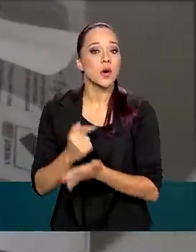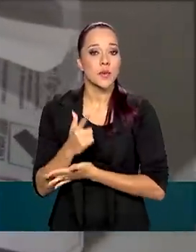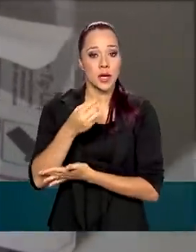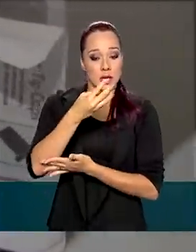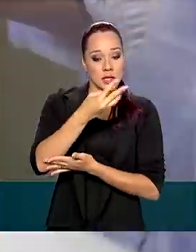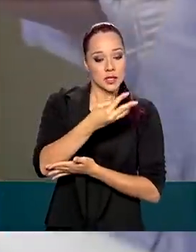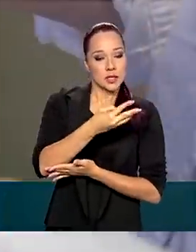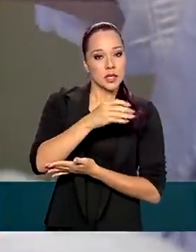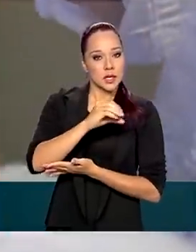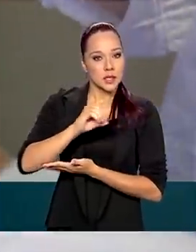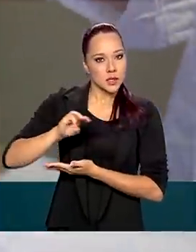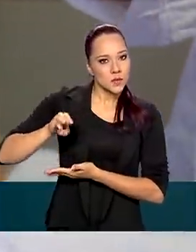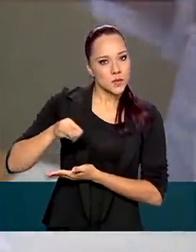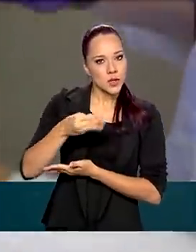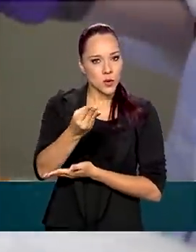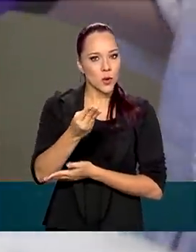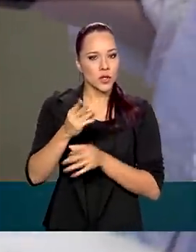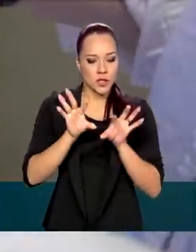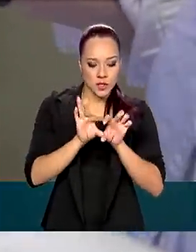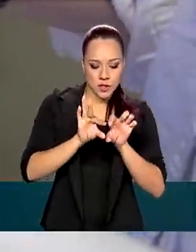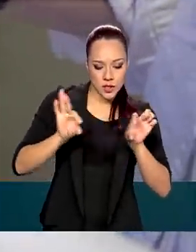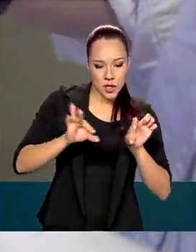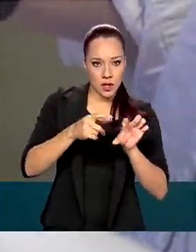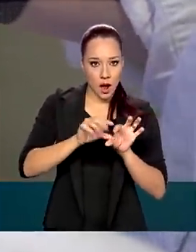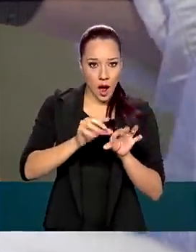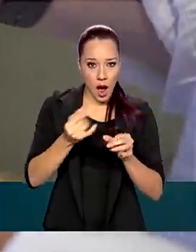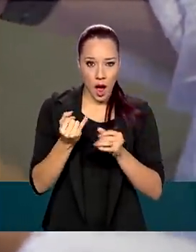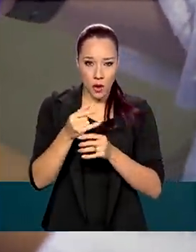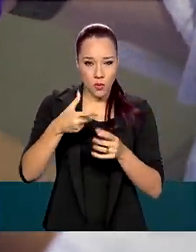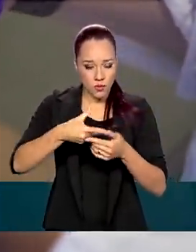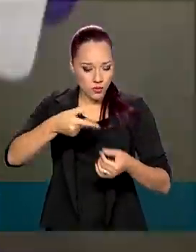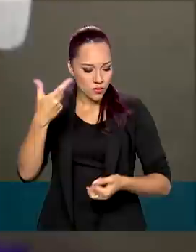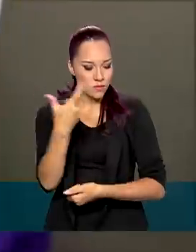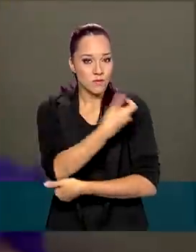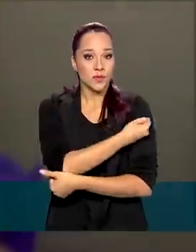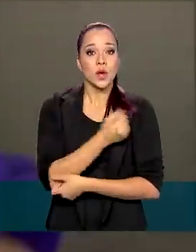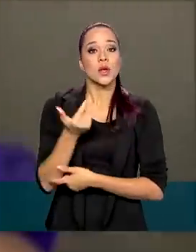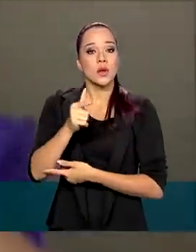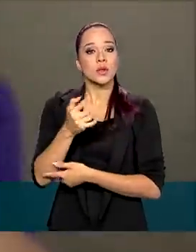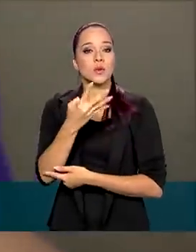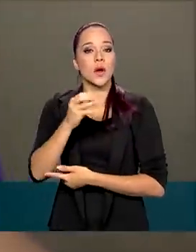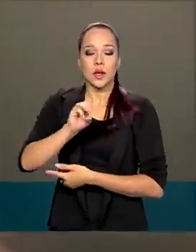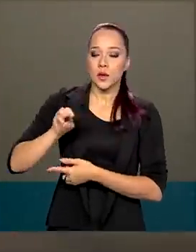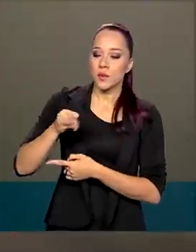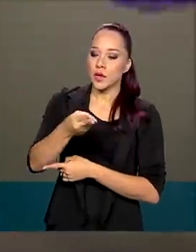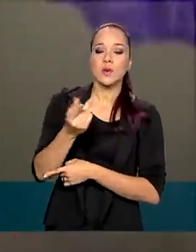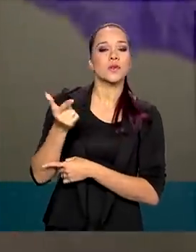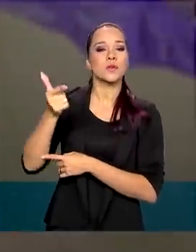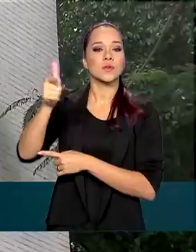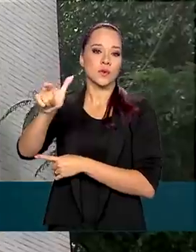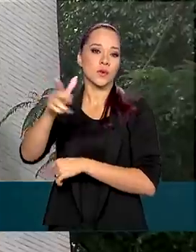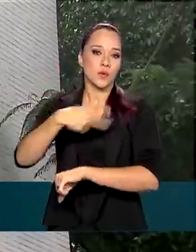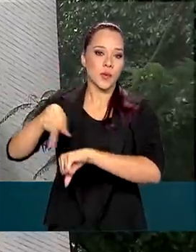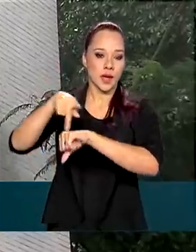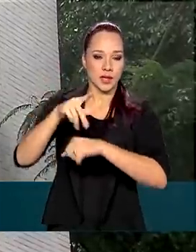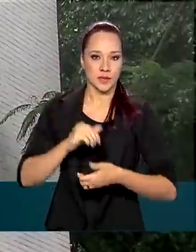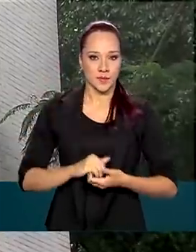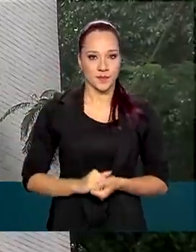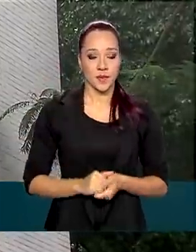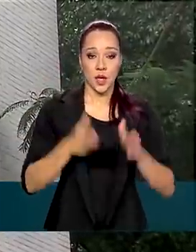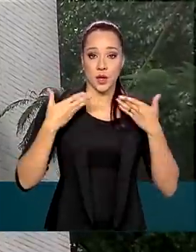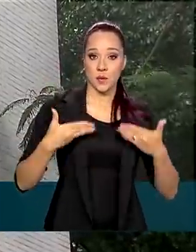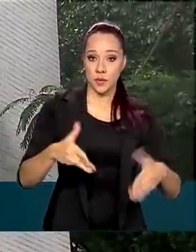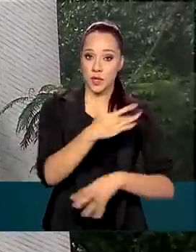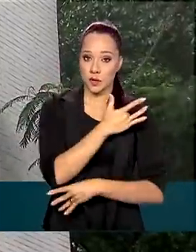300 milhões de seringas e agulhas no mercado nacional e outras 40 milhões no mercado internacional. E o